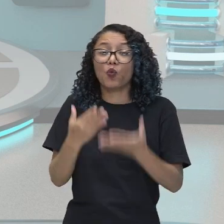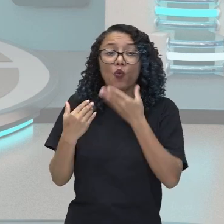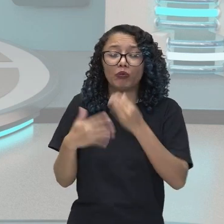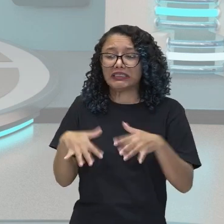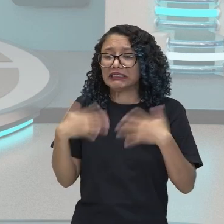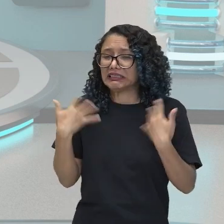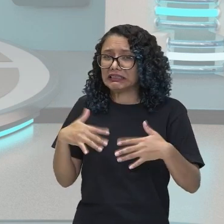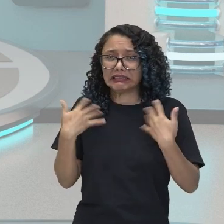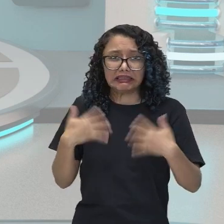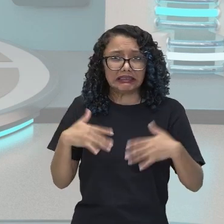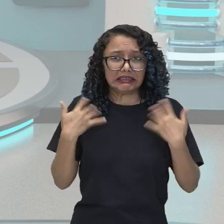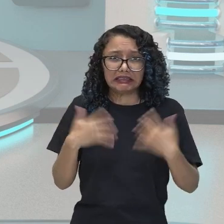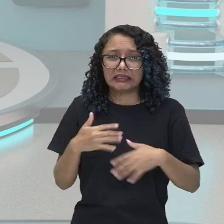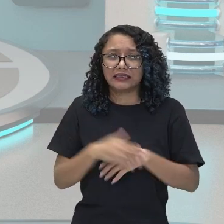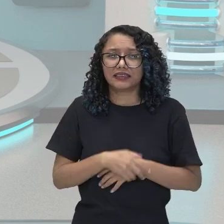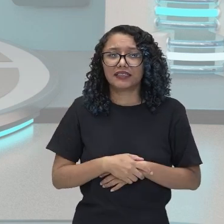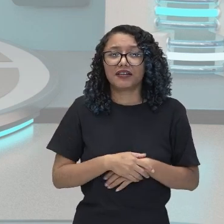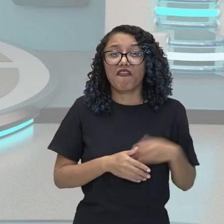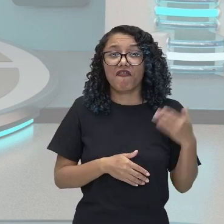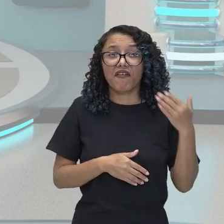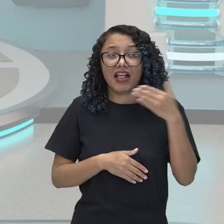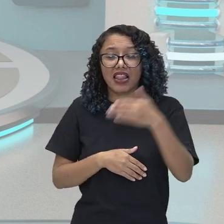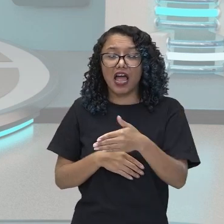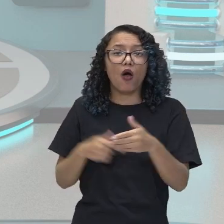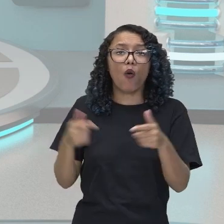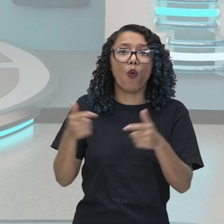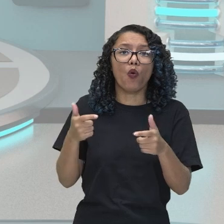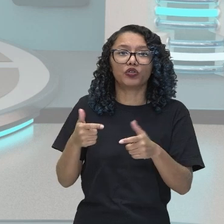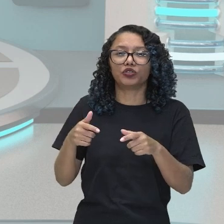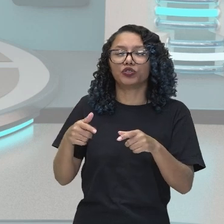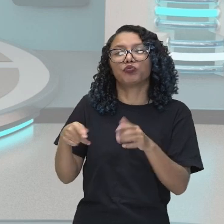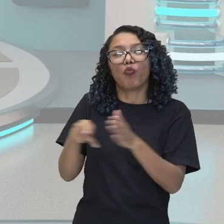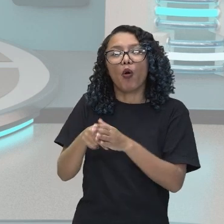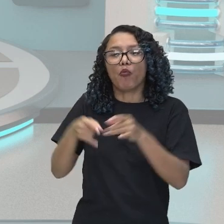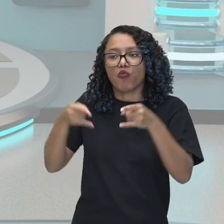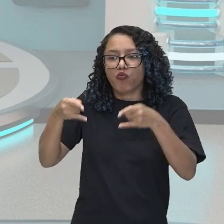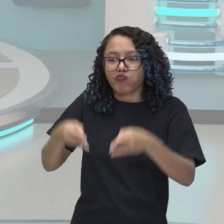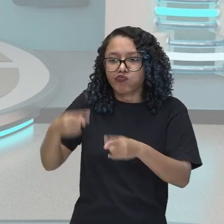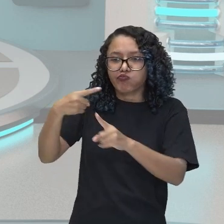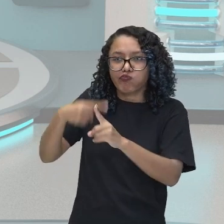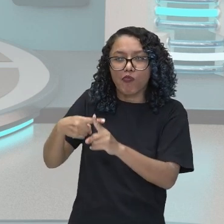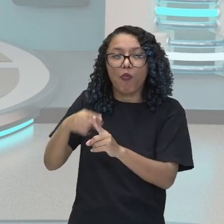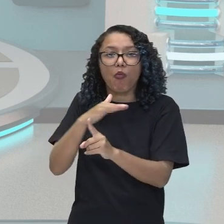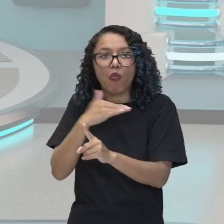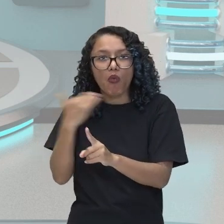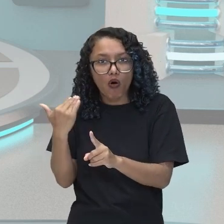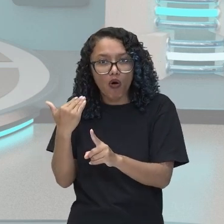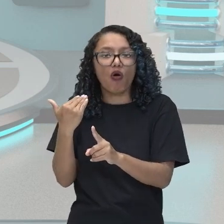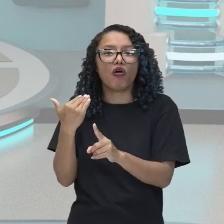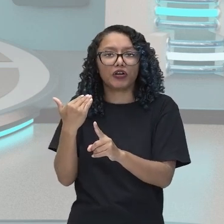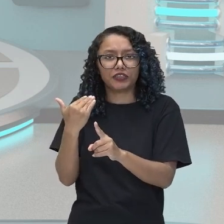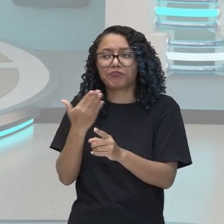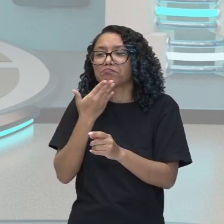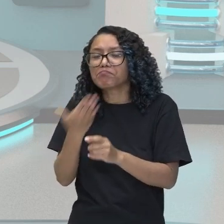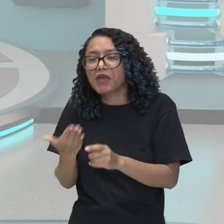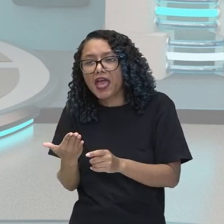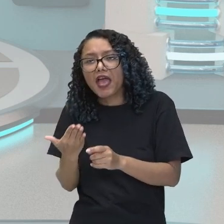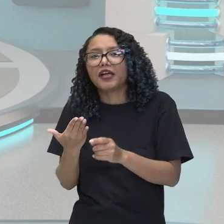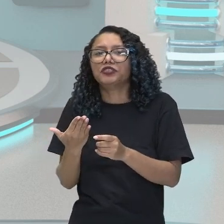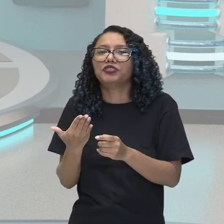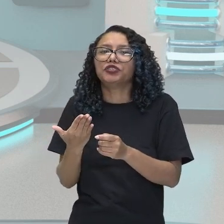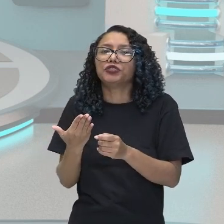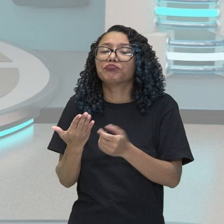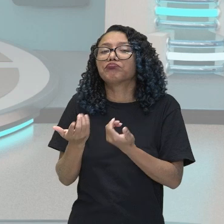ir até o reino dos mortos, Hades, para trazer de volta a vida, utilizando